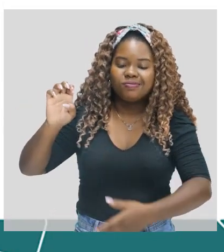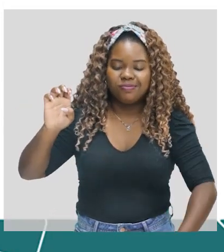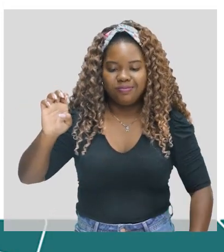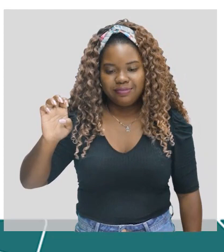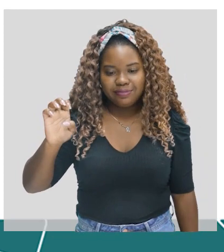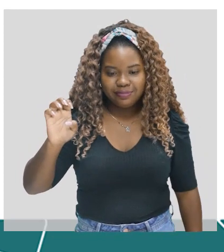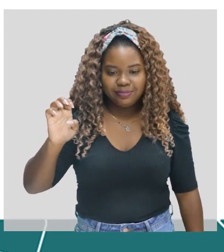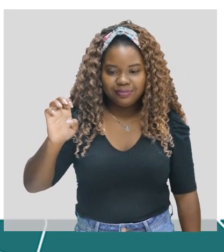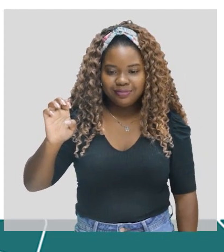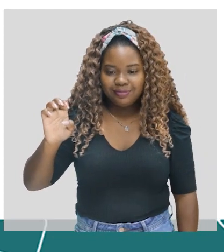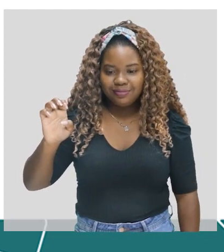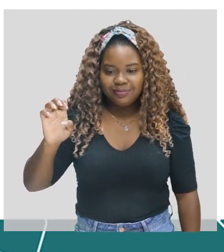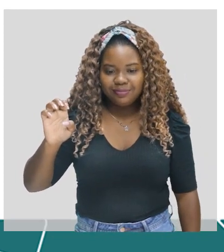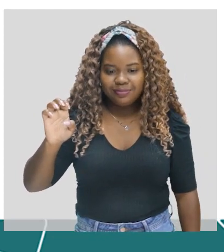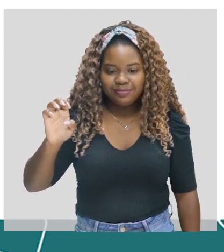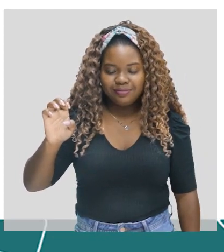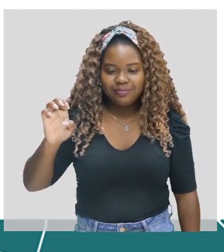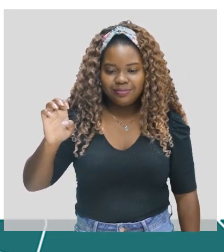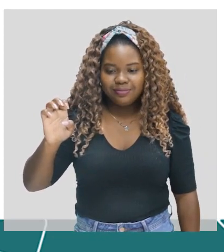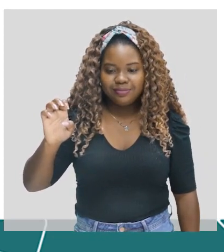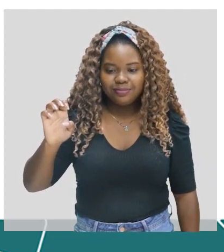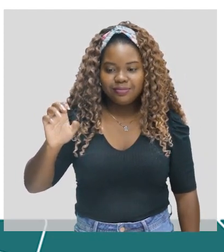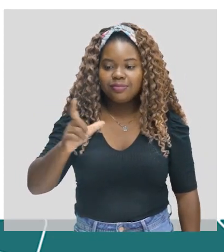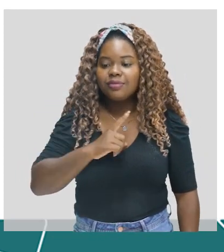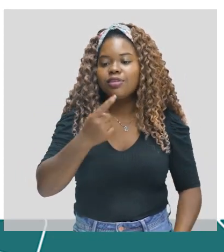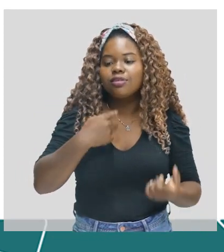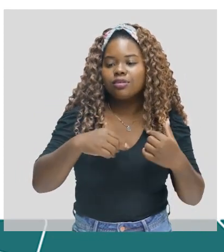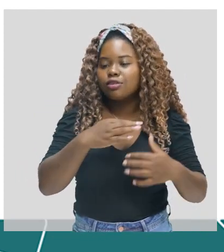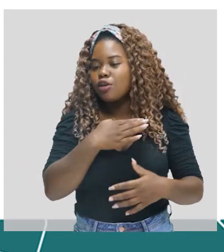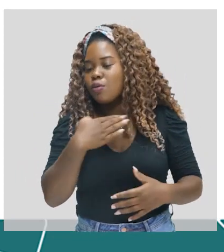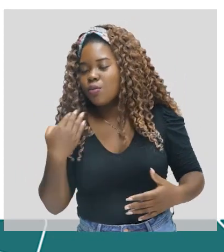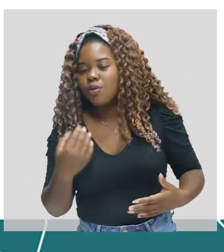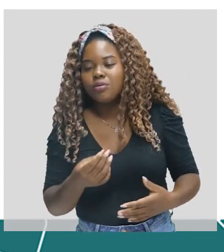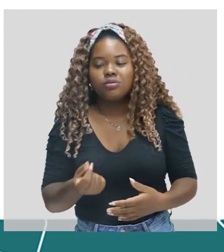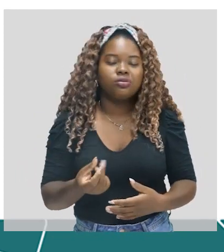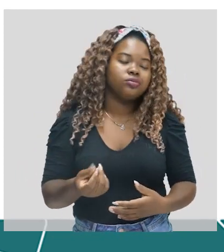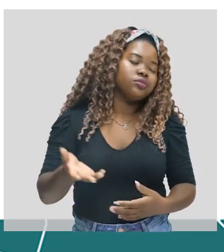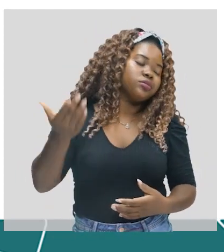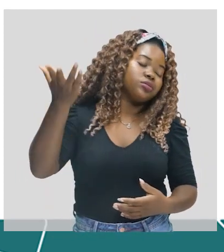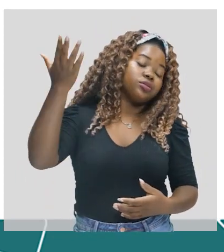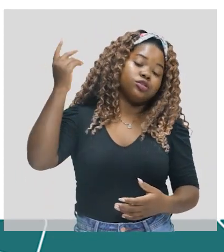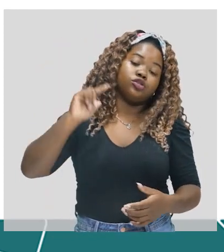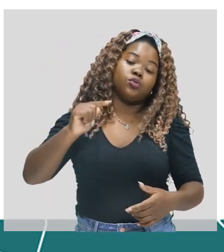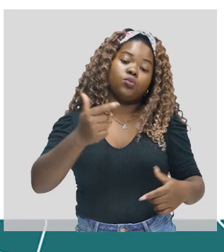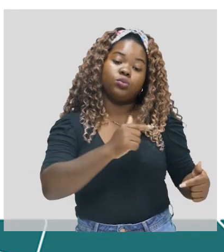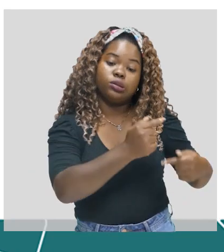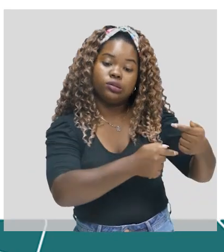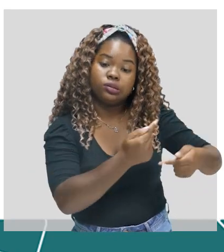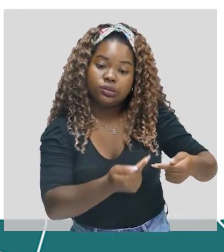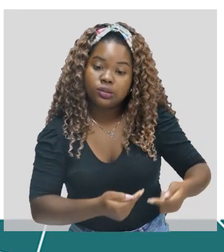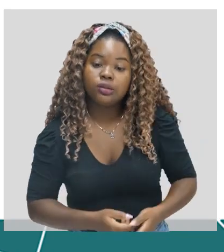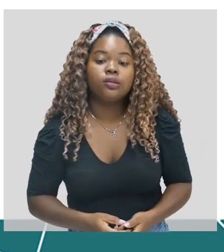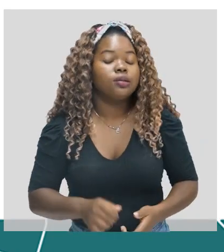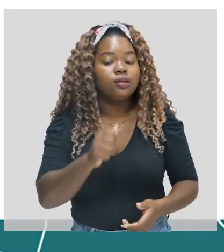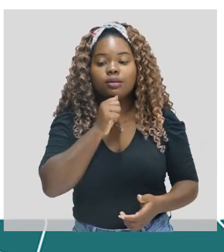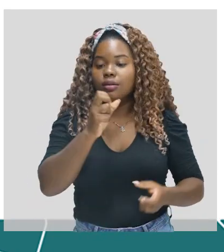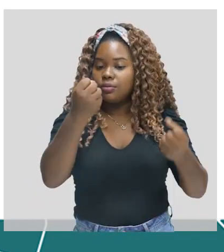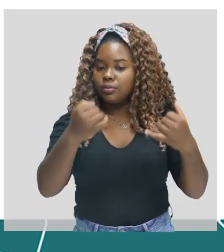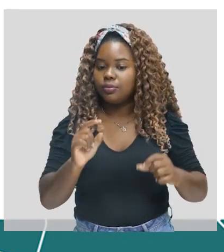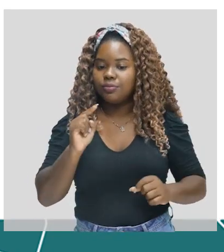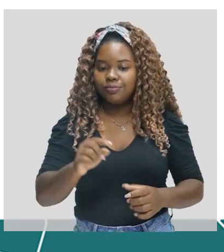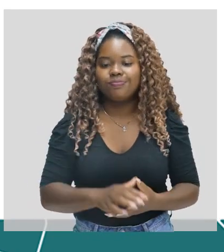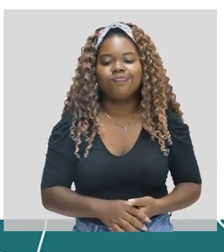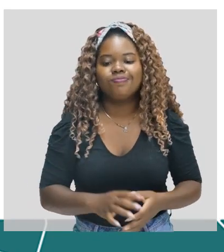Azevedo. Tá bom? Bom, aqui está falando o desejo de morrer. Isso aí já é de outra geração, que nós não trabalhamos hoje, mas eu falei para vocês.